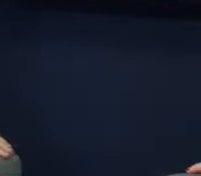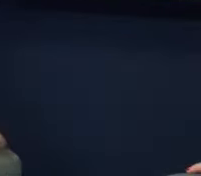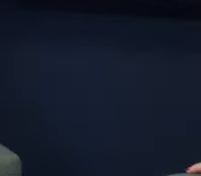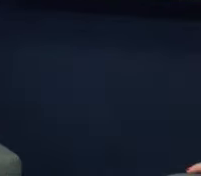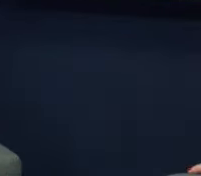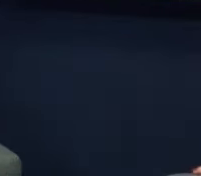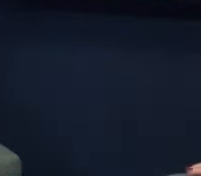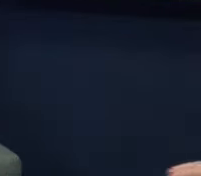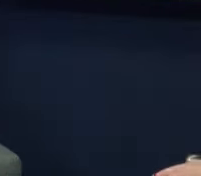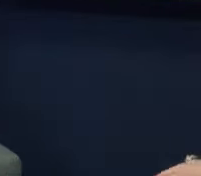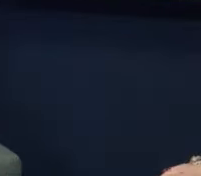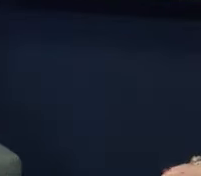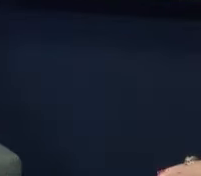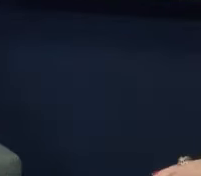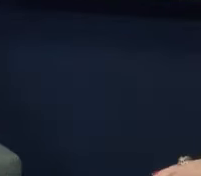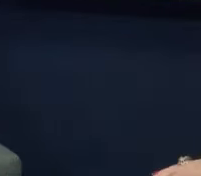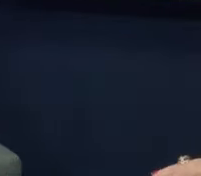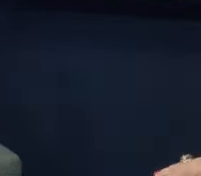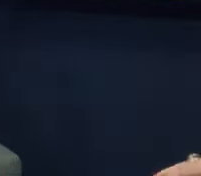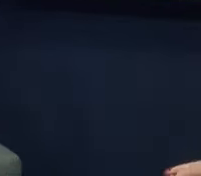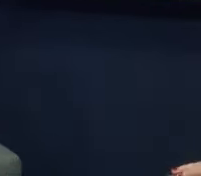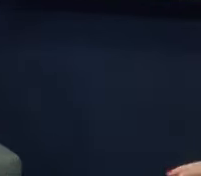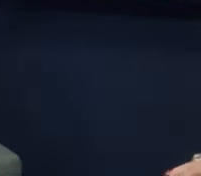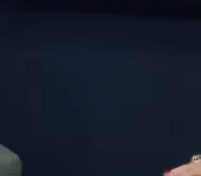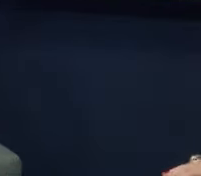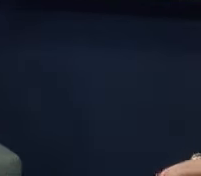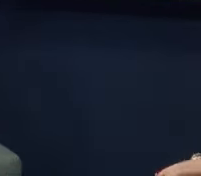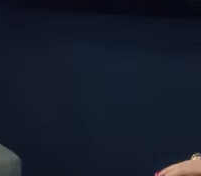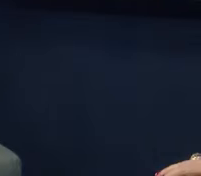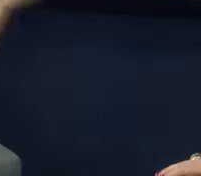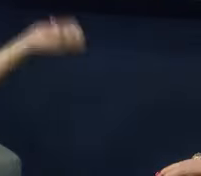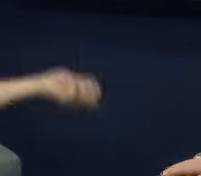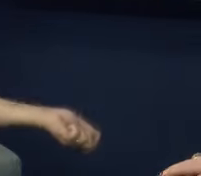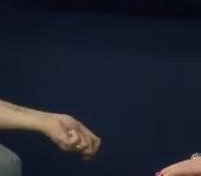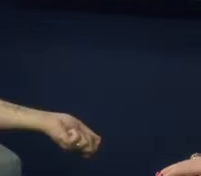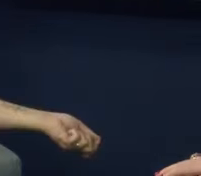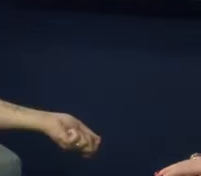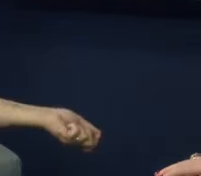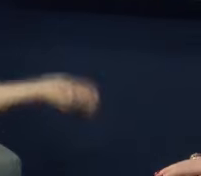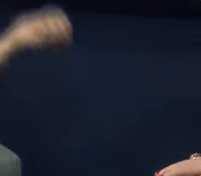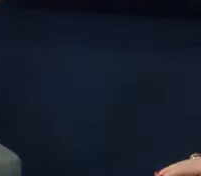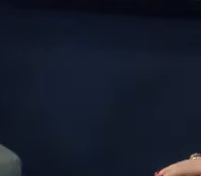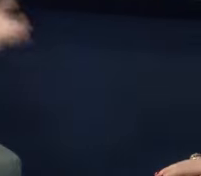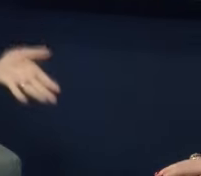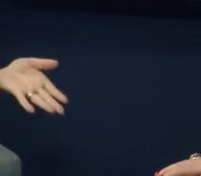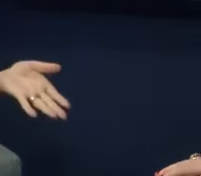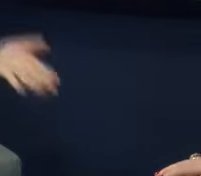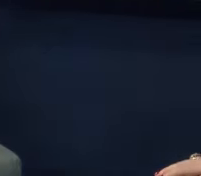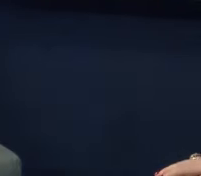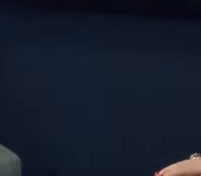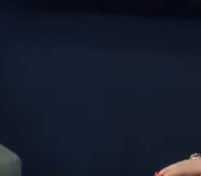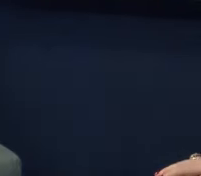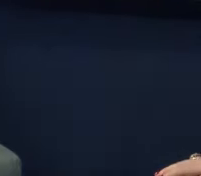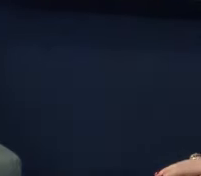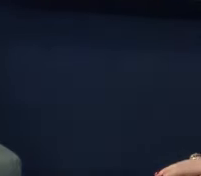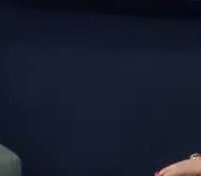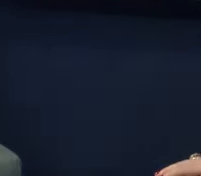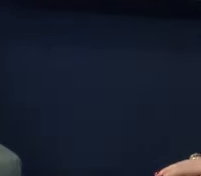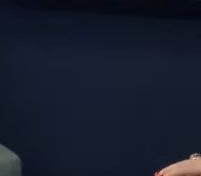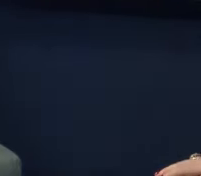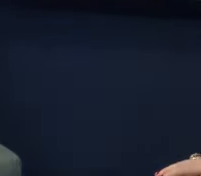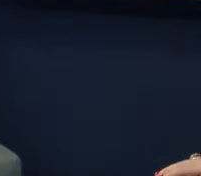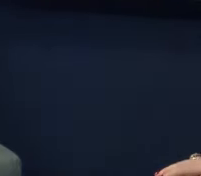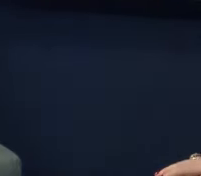professora, daí o médico geneticista ligou na hora para a neuropediatra especialista em doenças